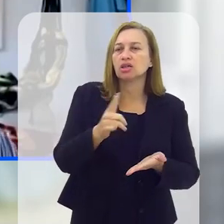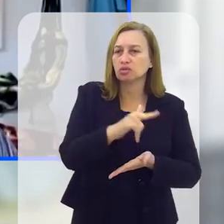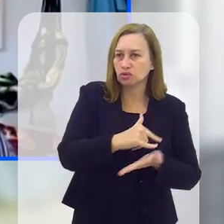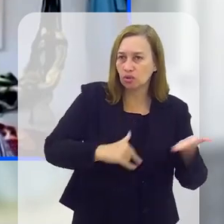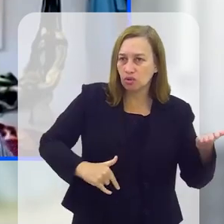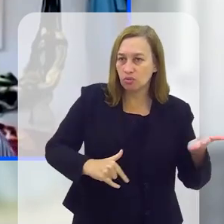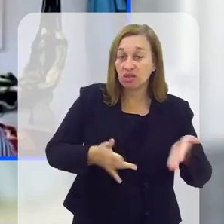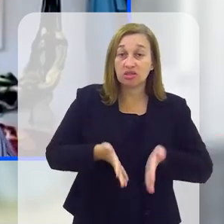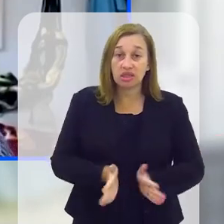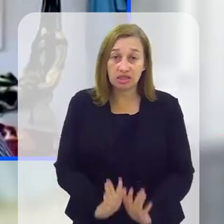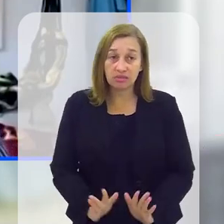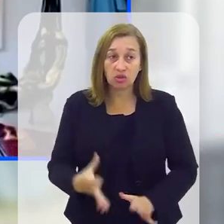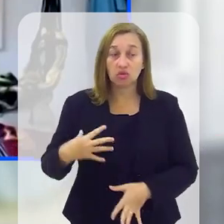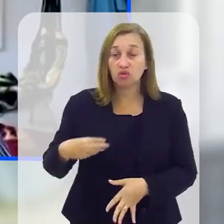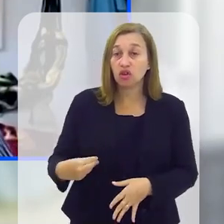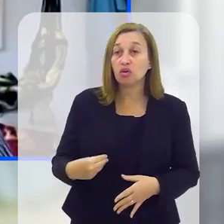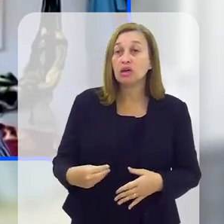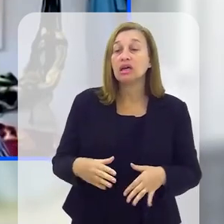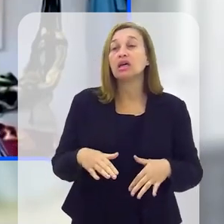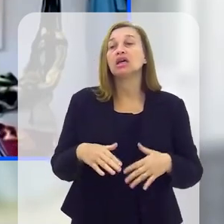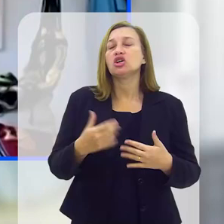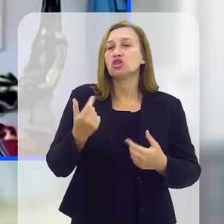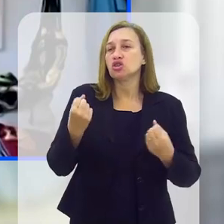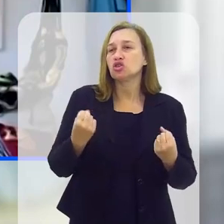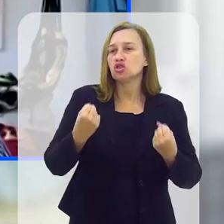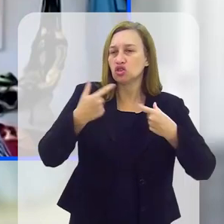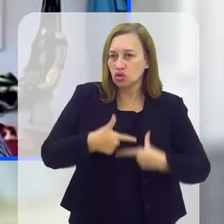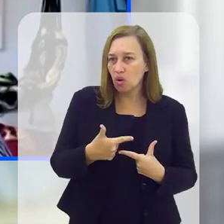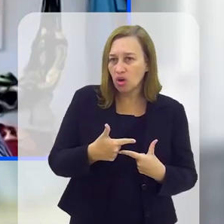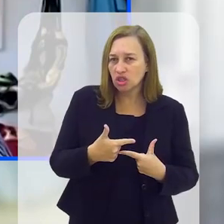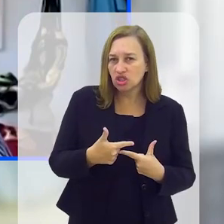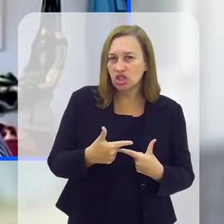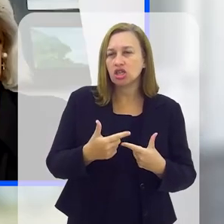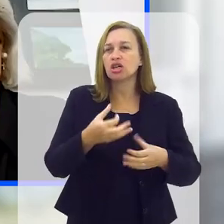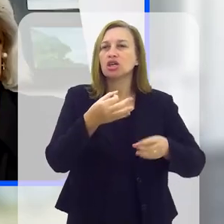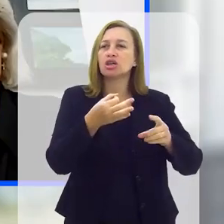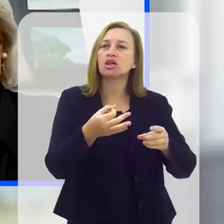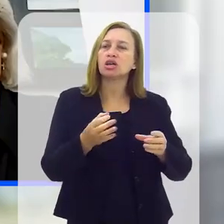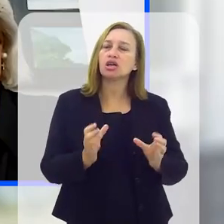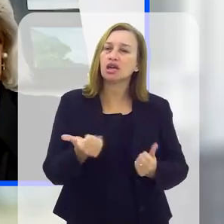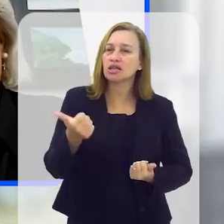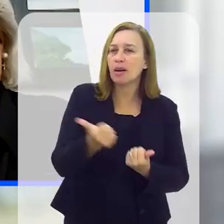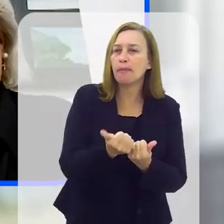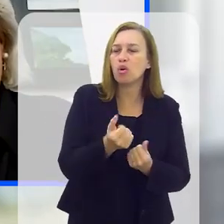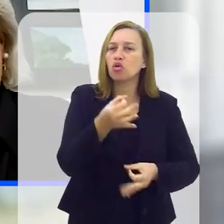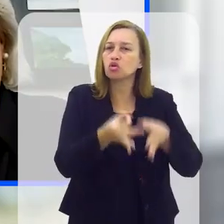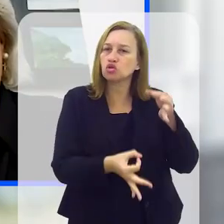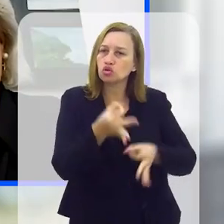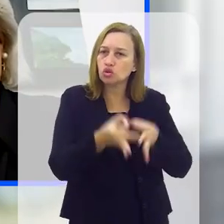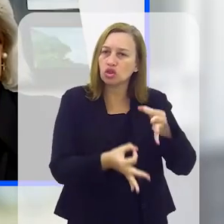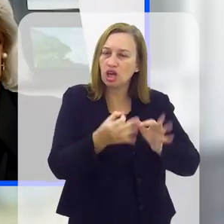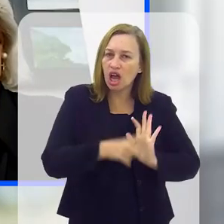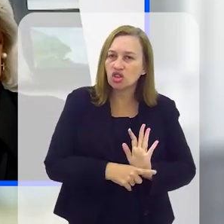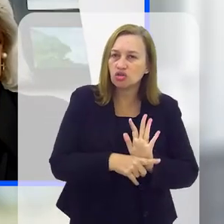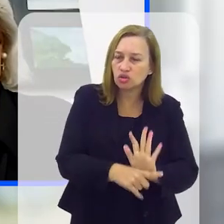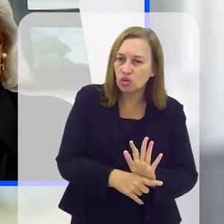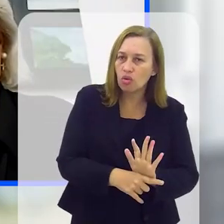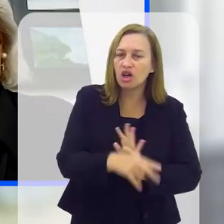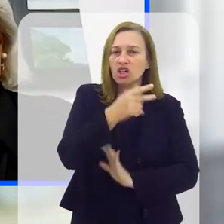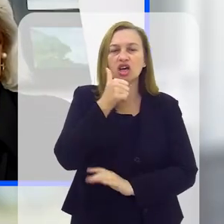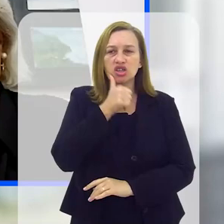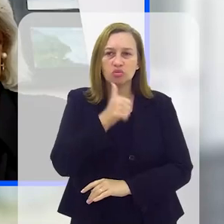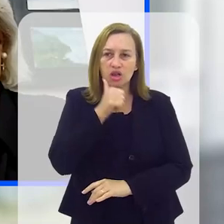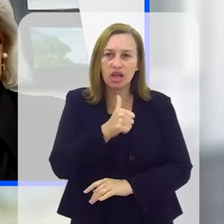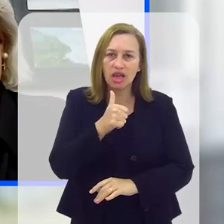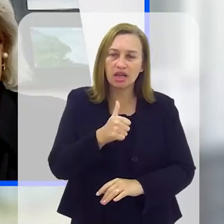registro de nascimento. De sorte que essa assistência jurídica ajudou muitas mulheres a se colocar na